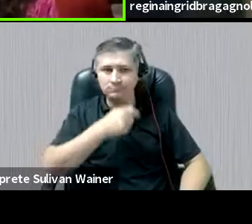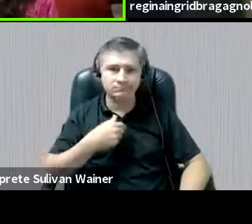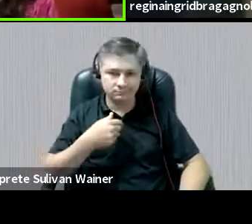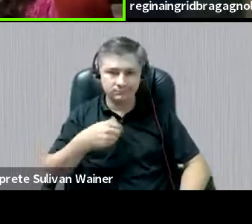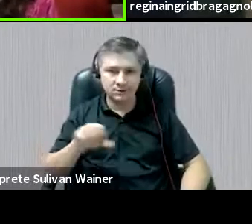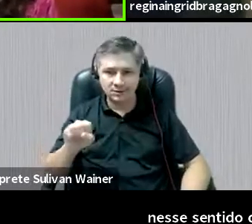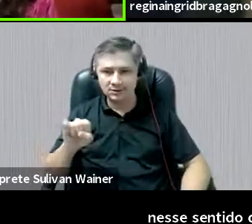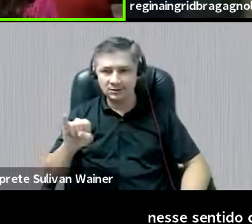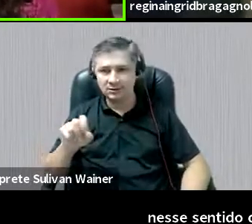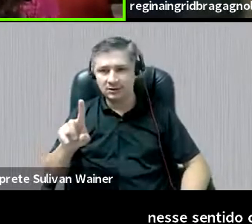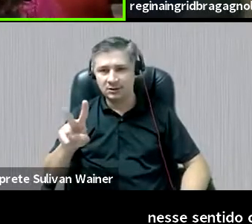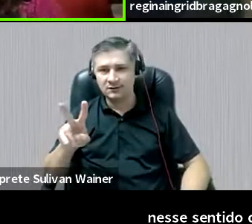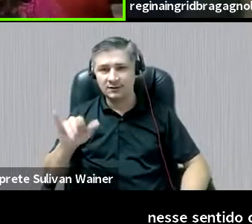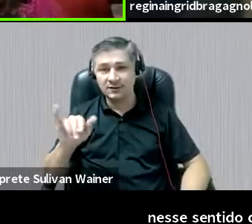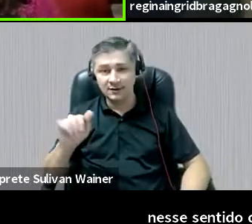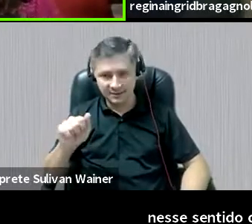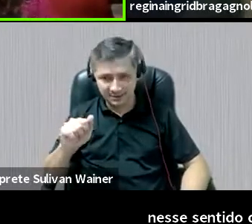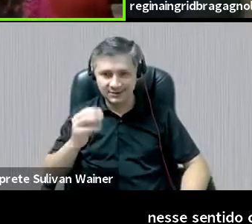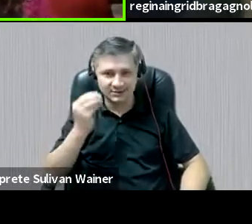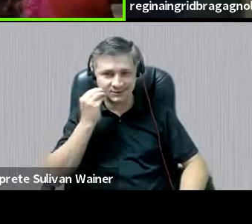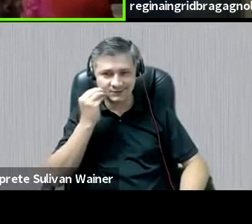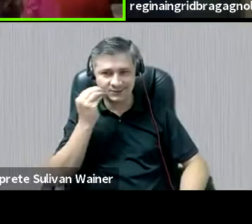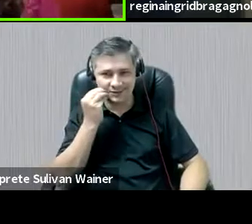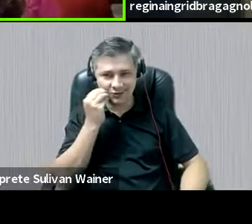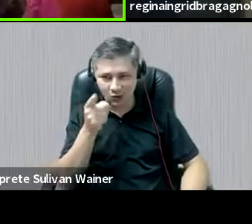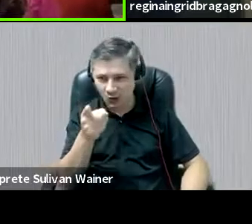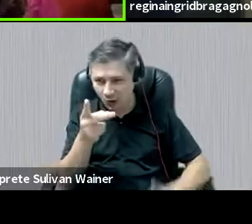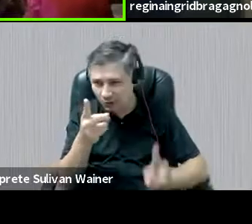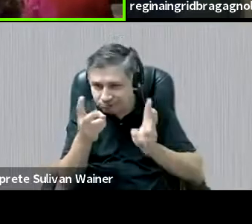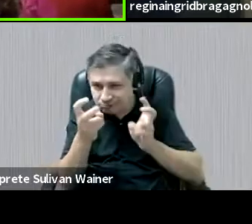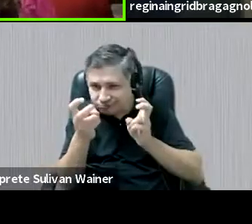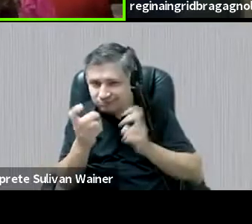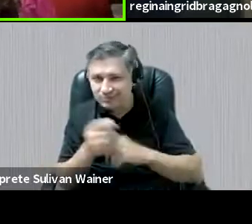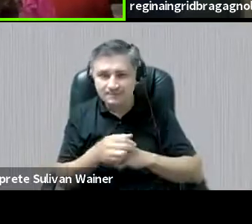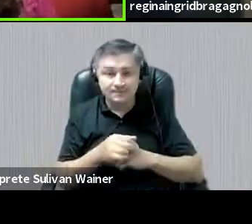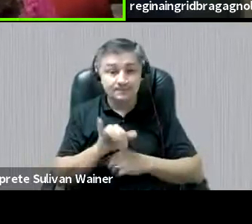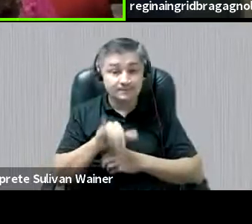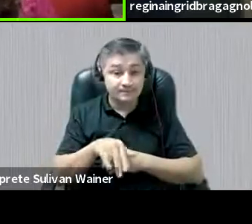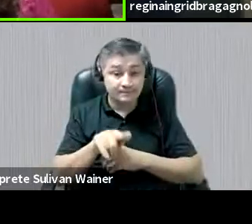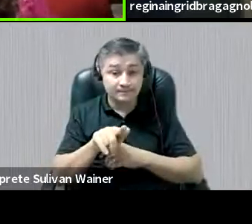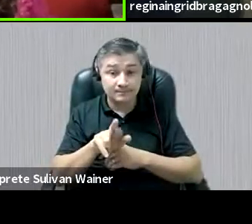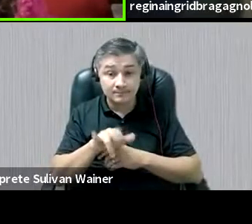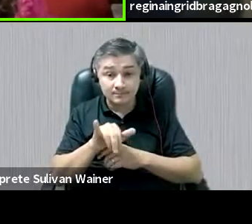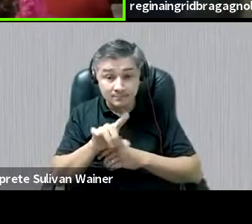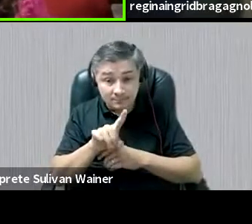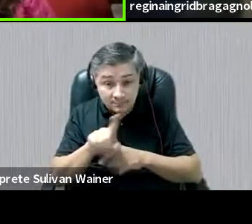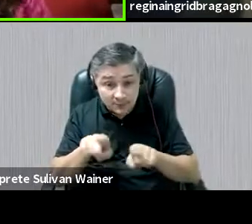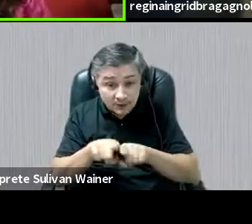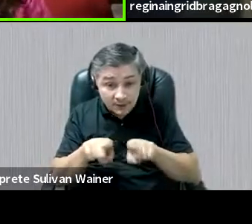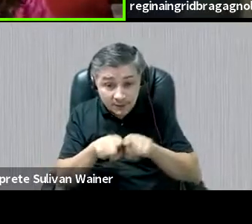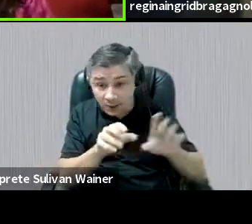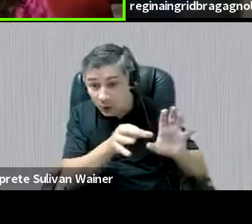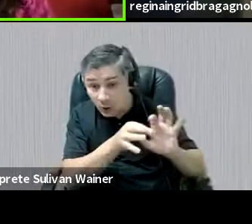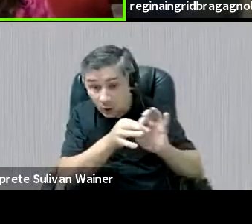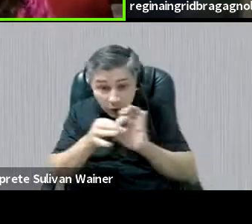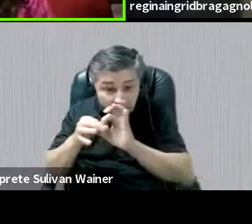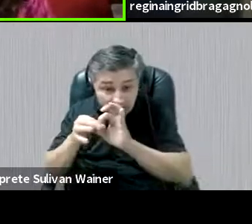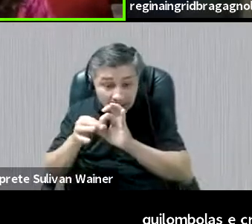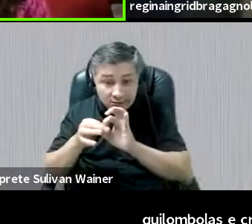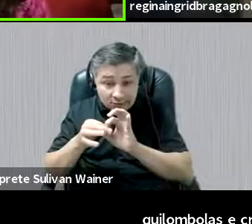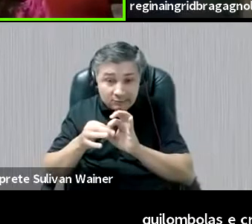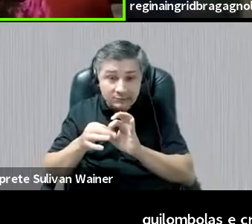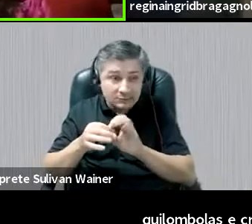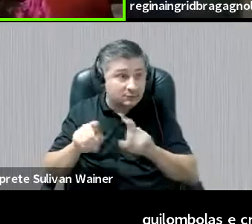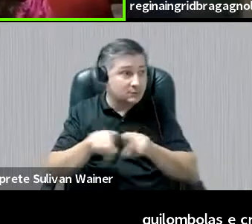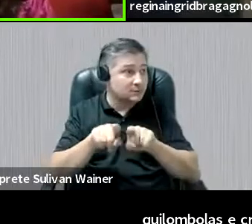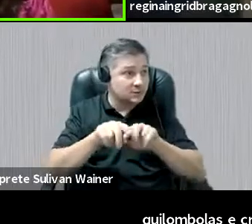experimentou isso bem de perto, né, Silvia? A Ingrid, embora, está trabalhando também num contexto que talvez pudesse ser um